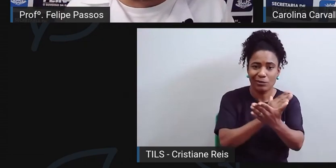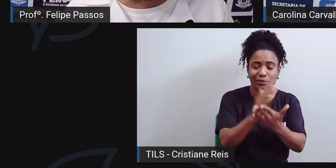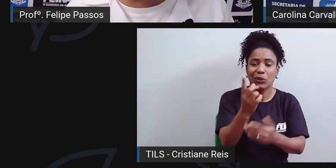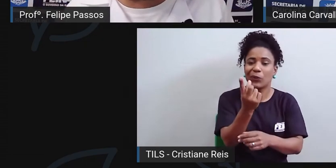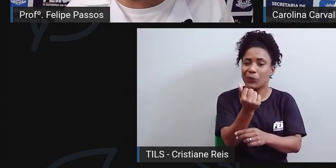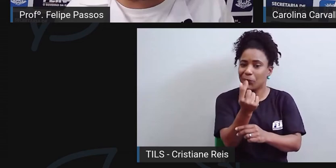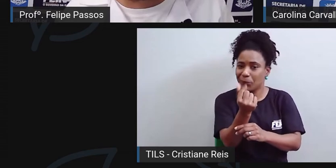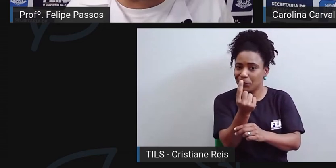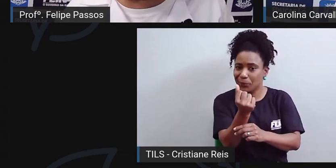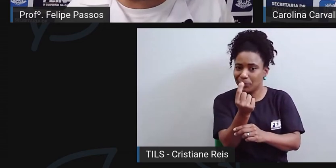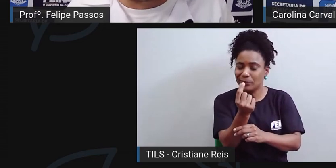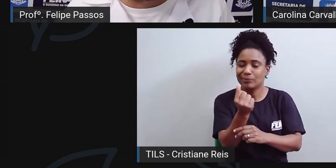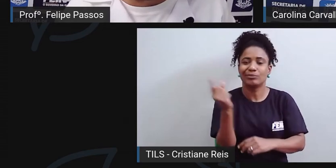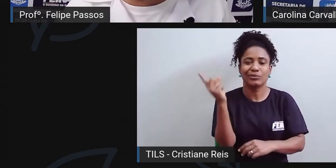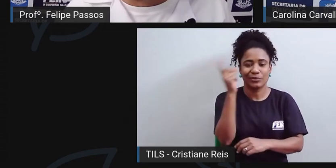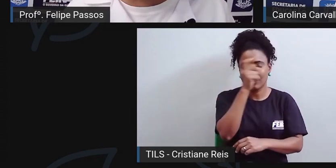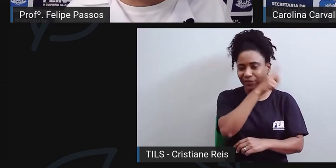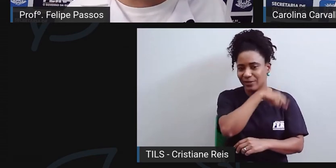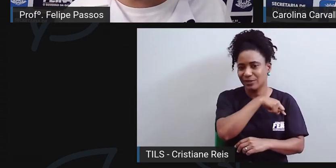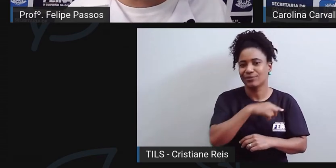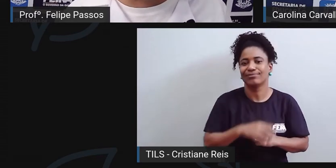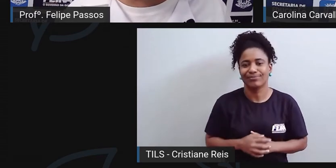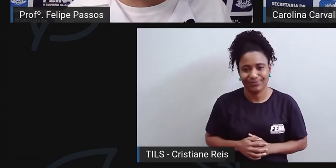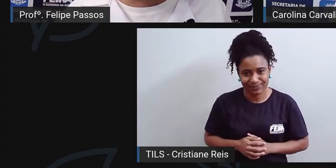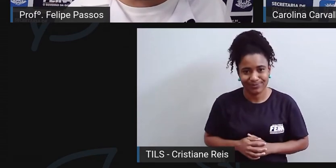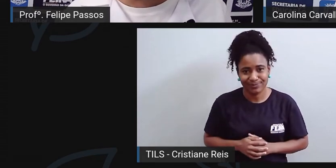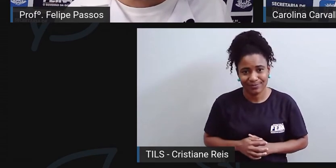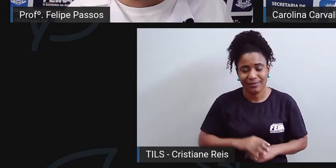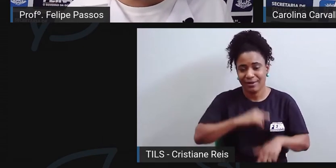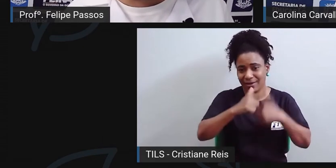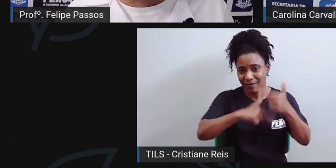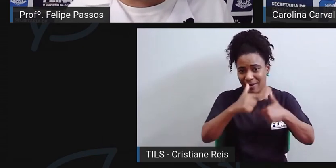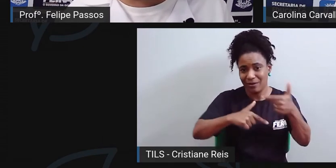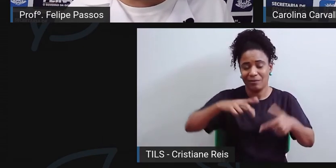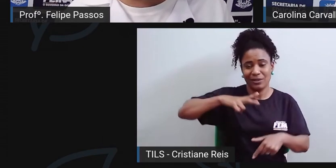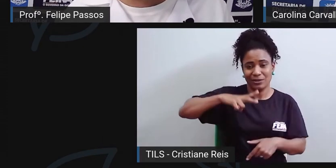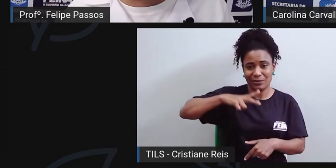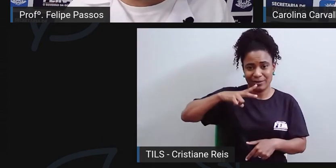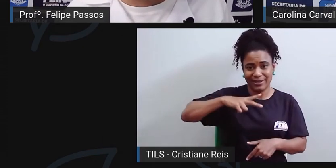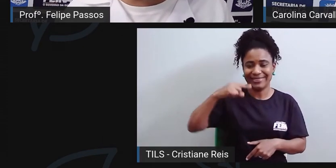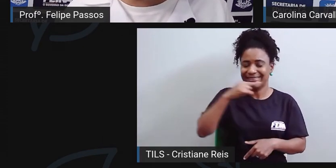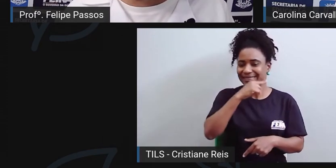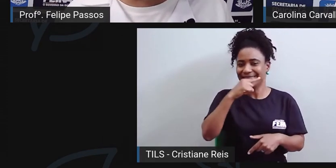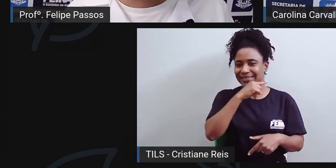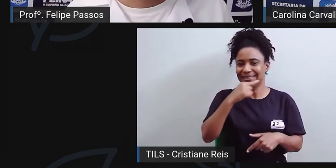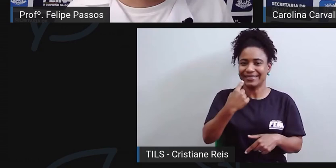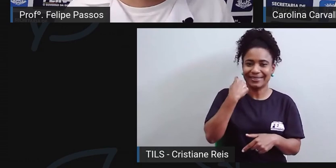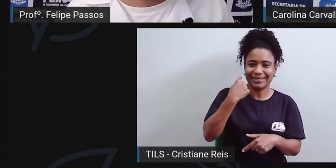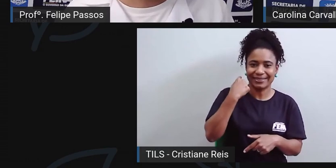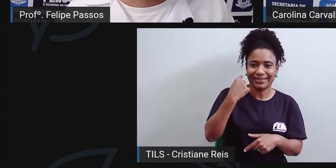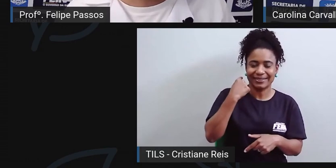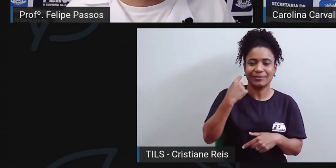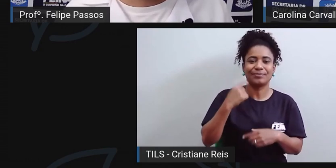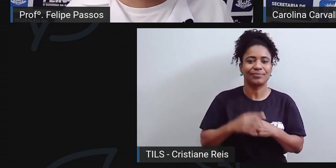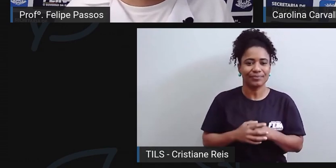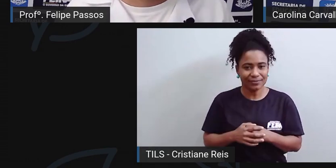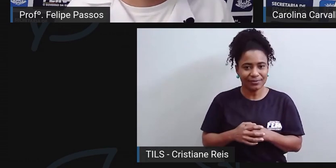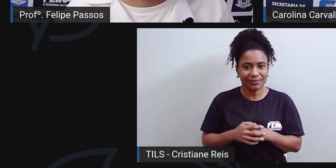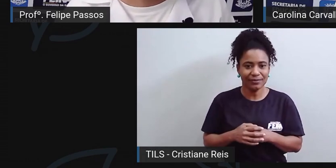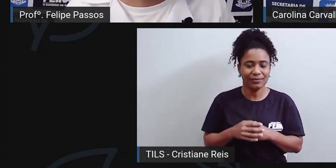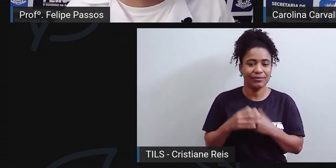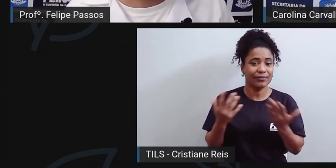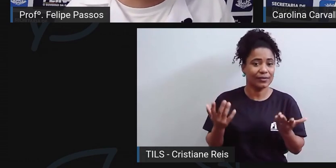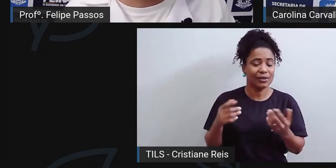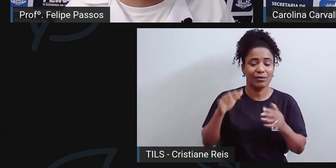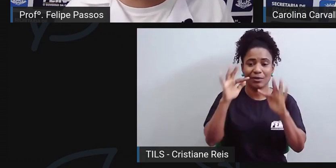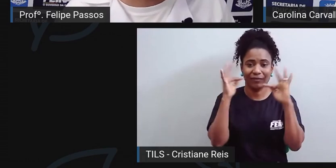para muitas pessoas é complicado fazer esse serviço particular. Como e onde uma família aqui de Feira